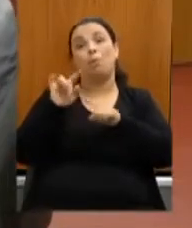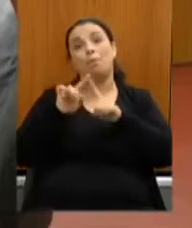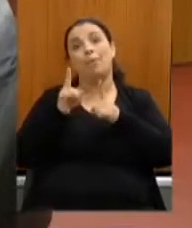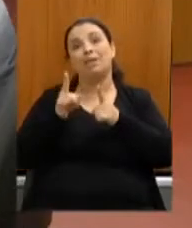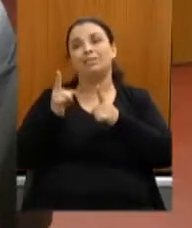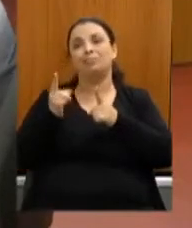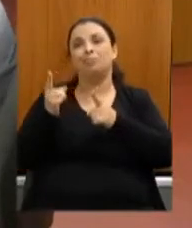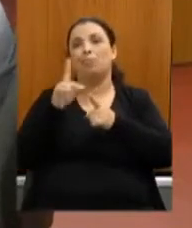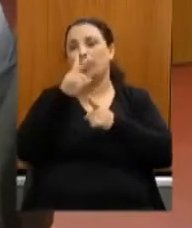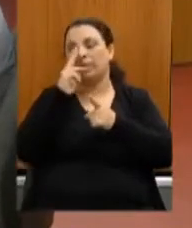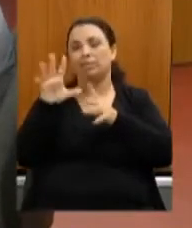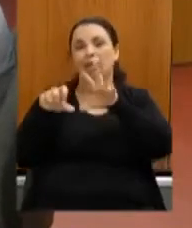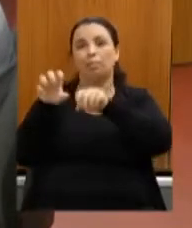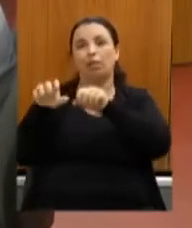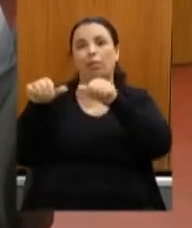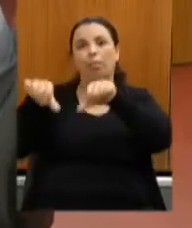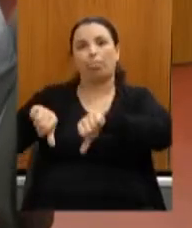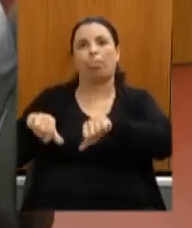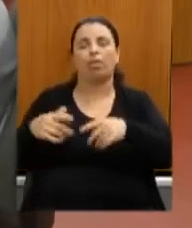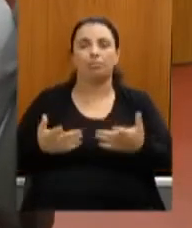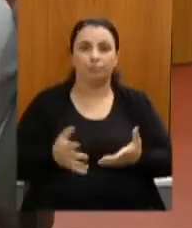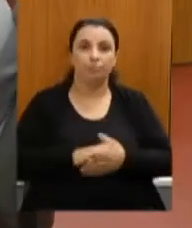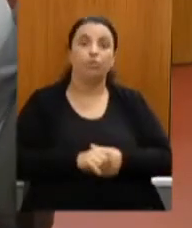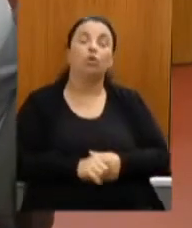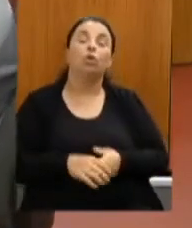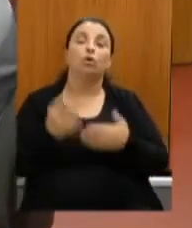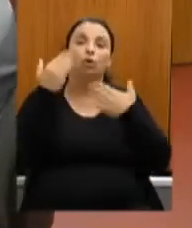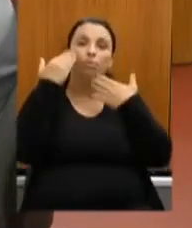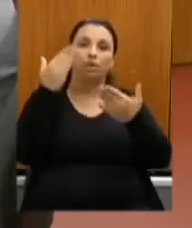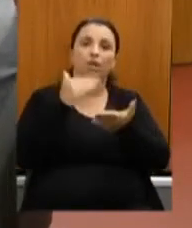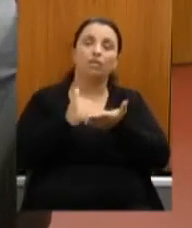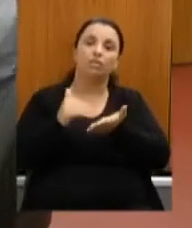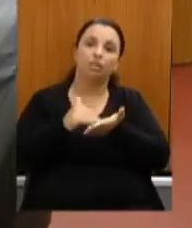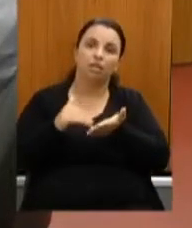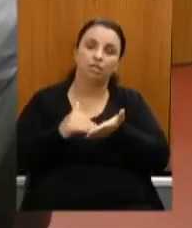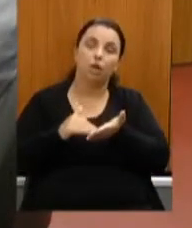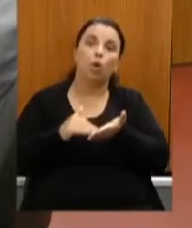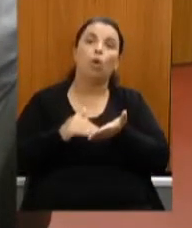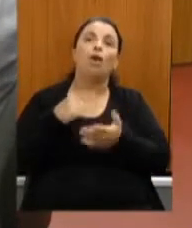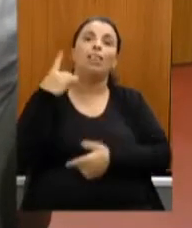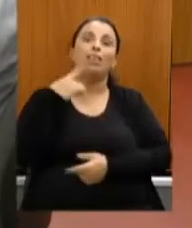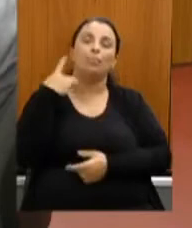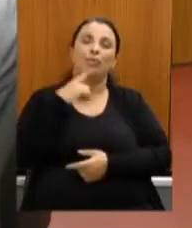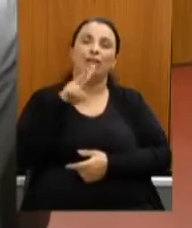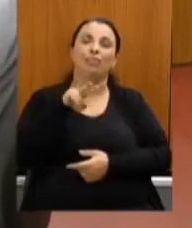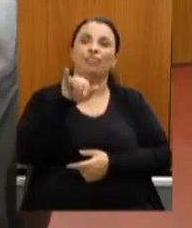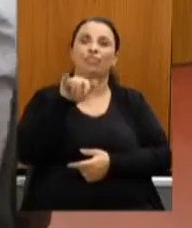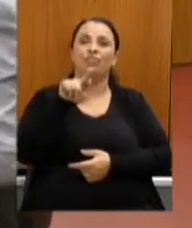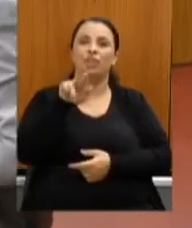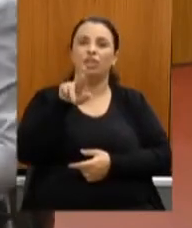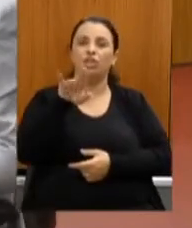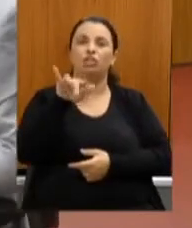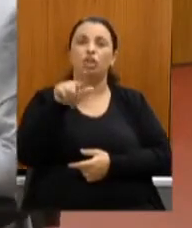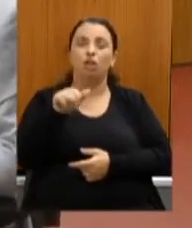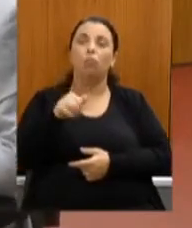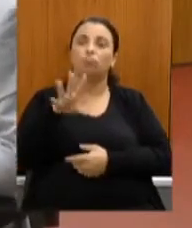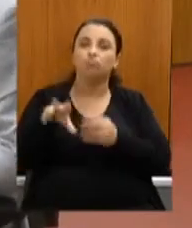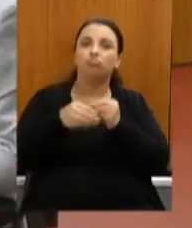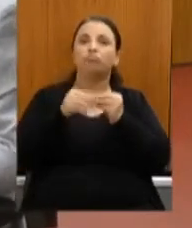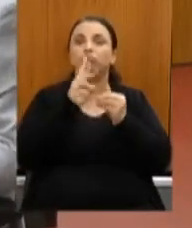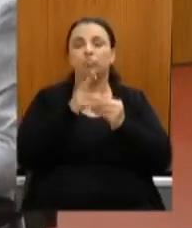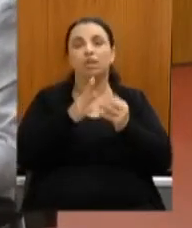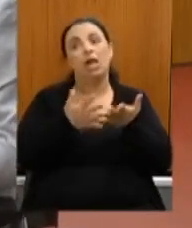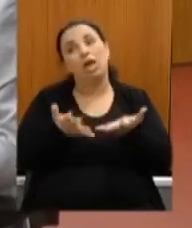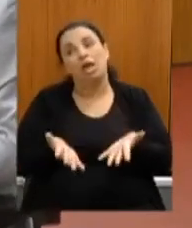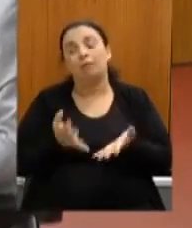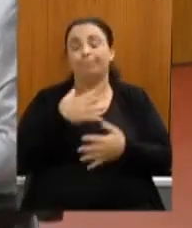muito obrigado secretário vigílio vigílio alguma consideração secretário lamento